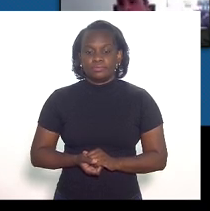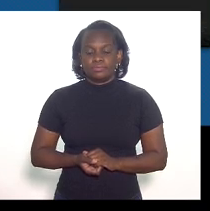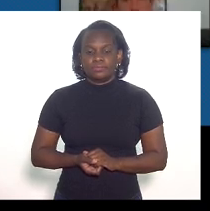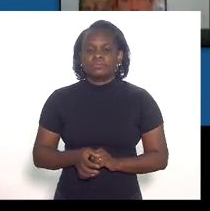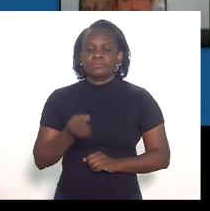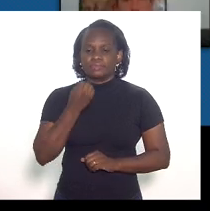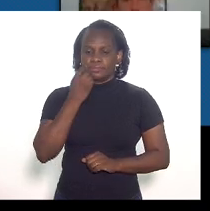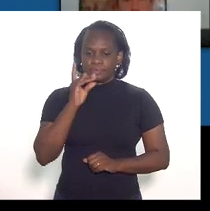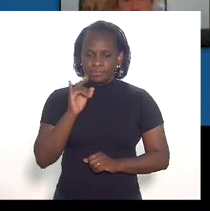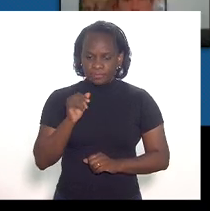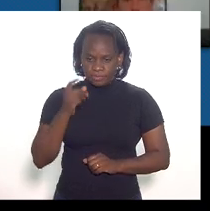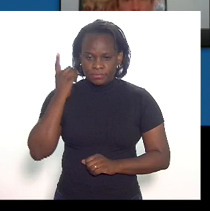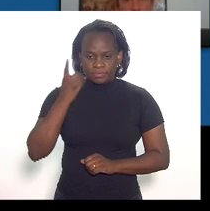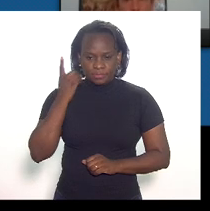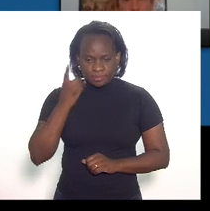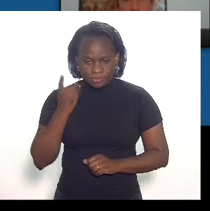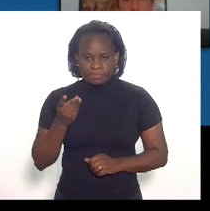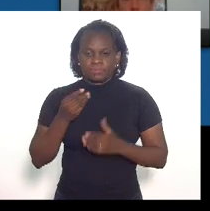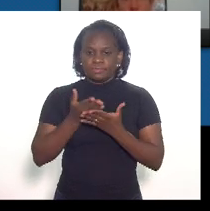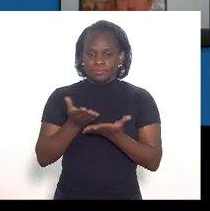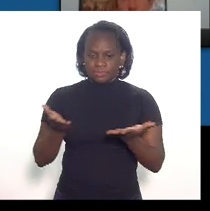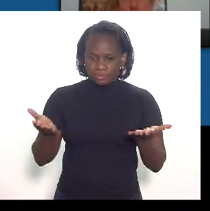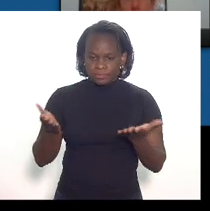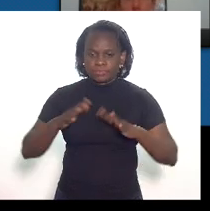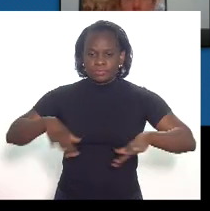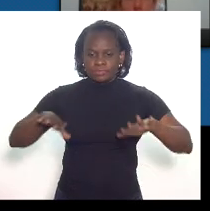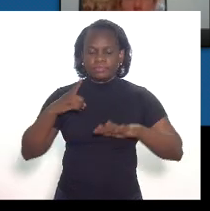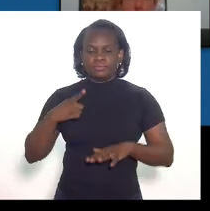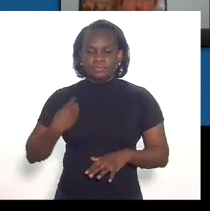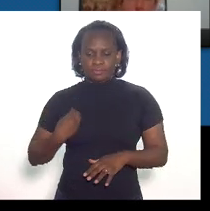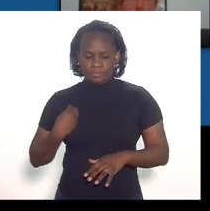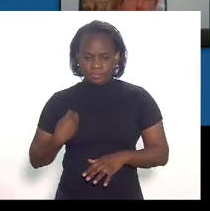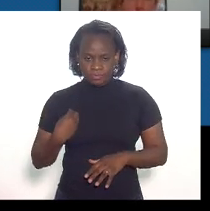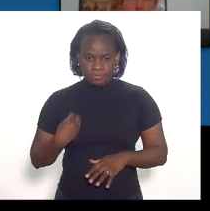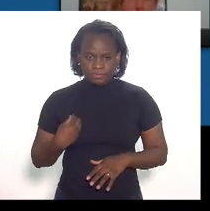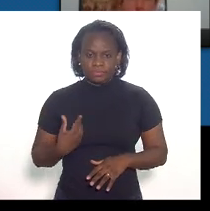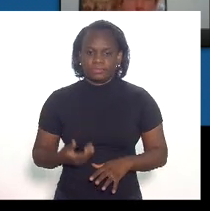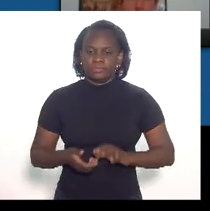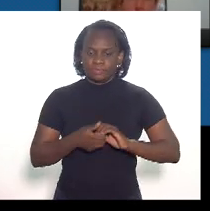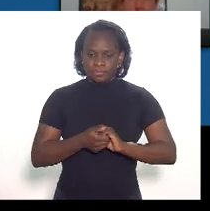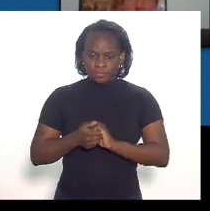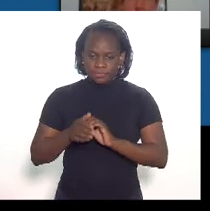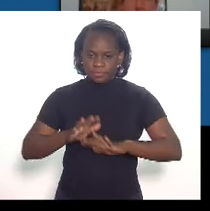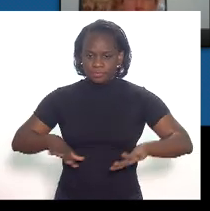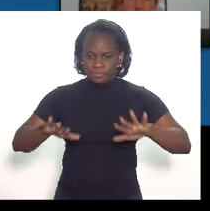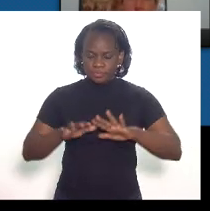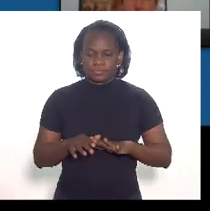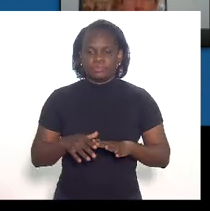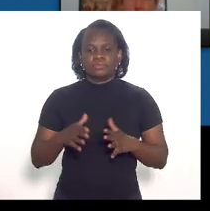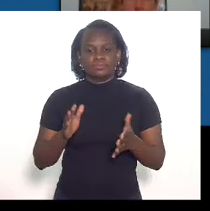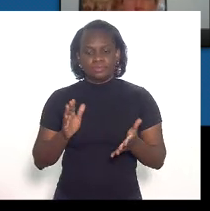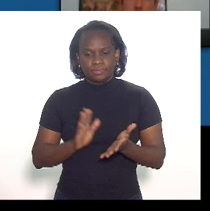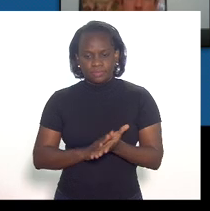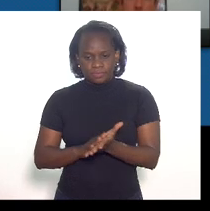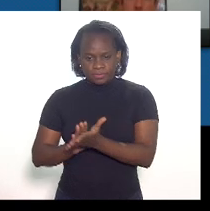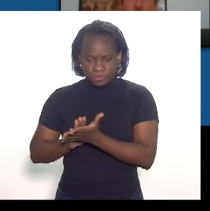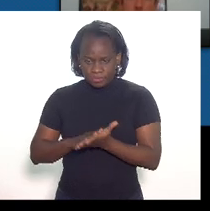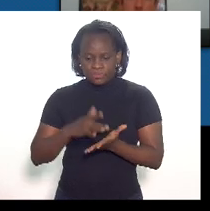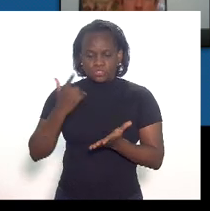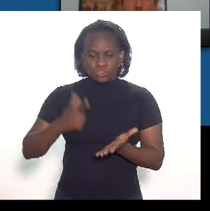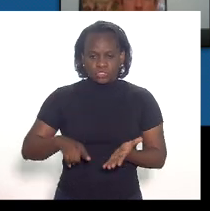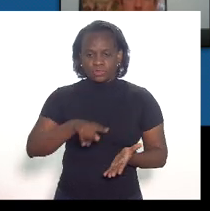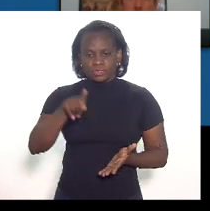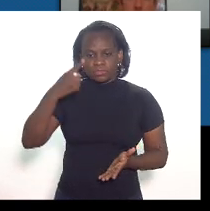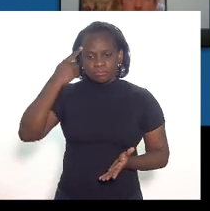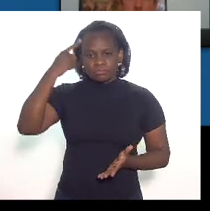Bom dia, deputado. Bom dia, deputadas, e a todos presentes. Cumprimento a todos. Elogiando mais uma vez a iniciativa dessa